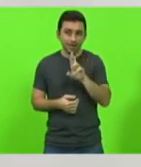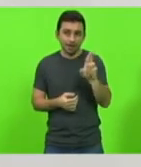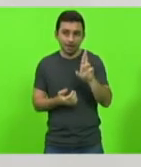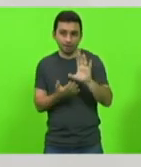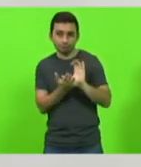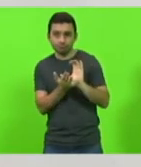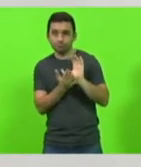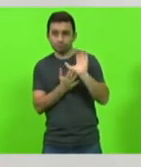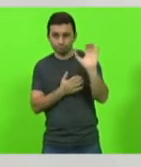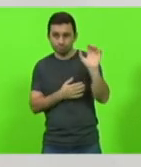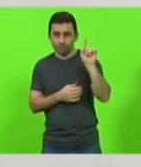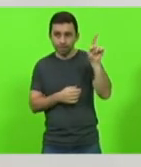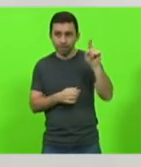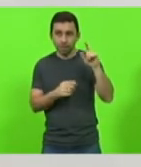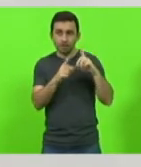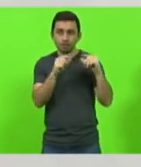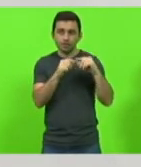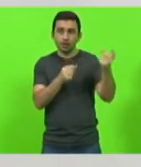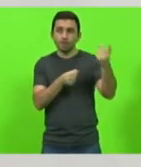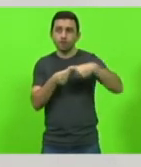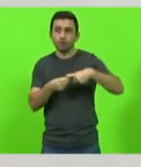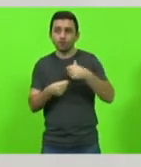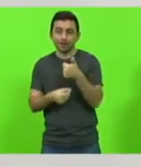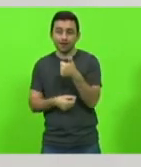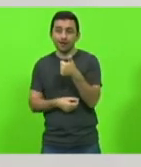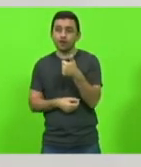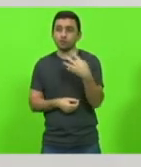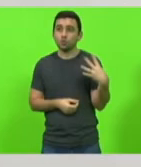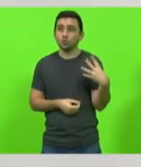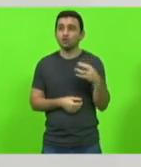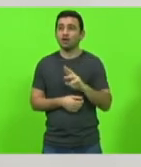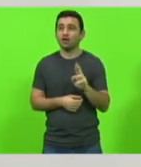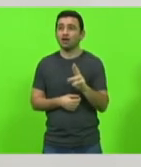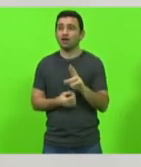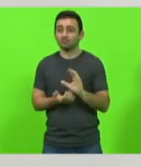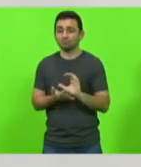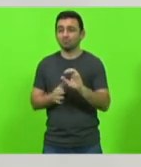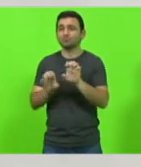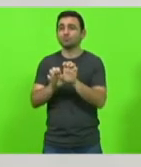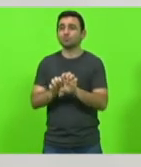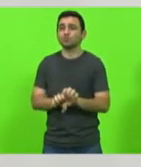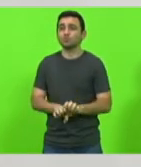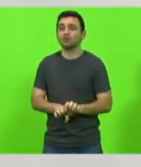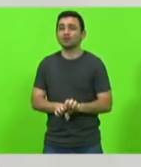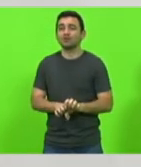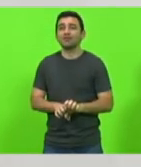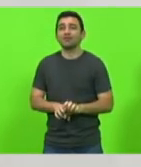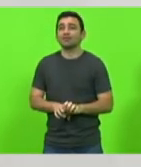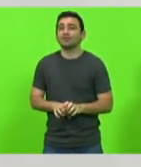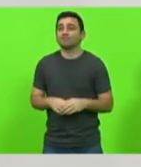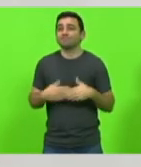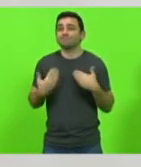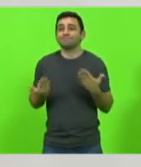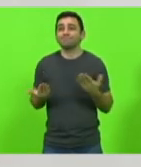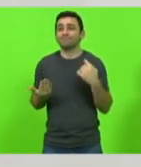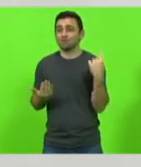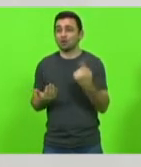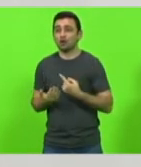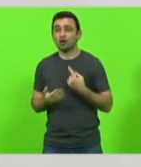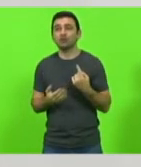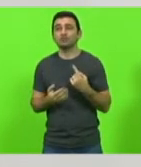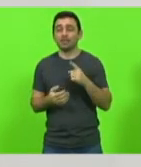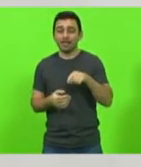para Brasília nos voltam apenas 14 para investir em infraestrutura ou seja nós estamos financiando